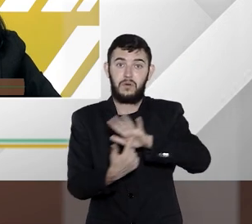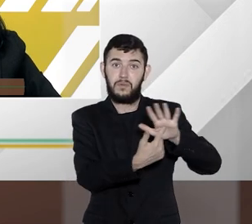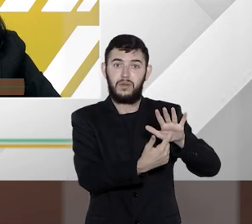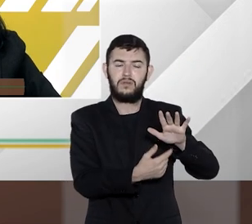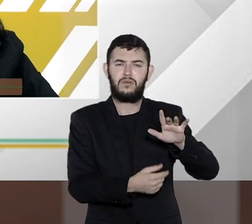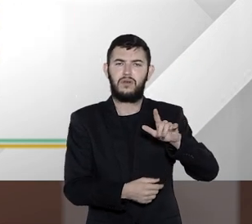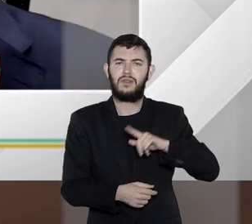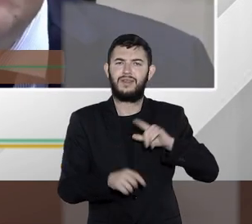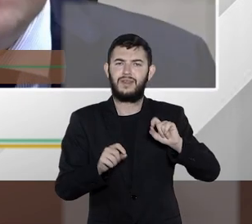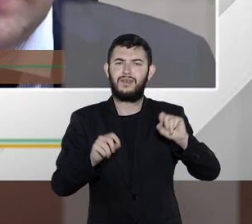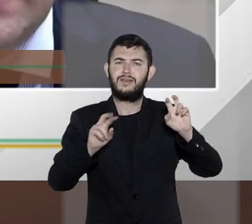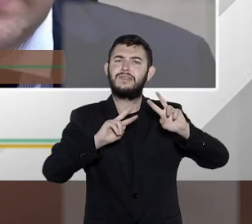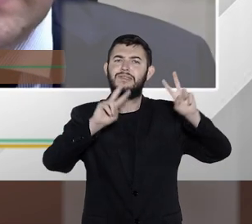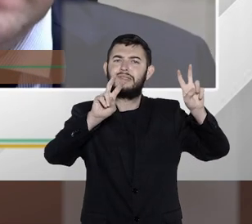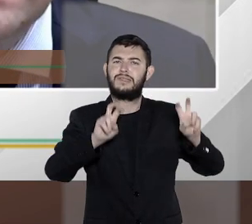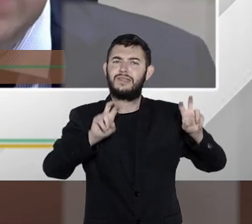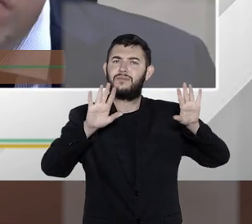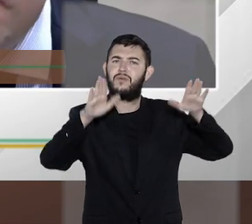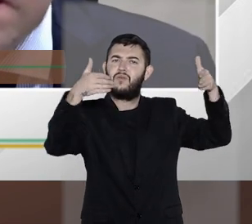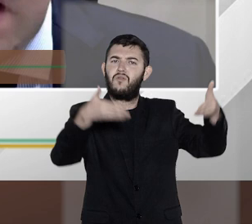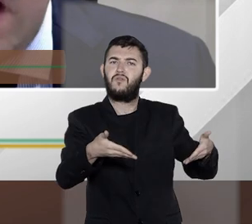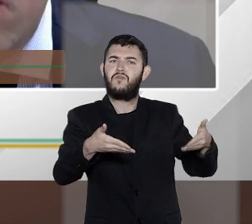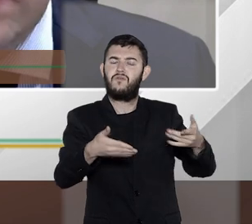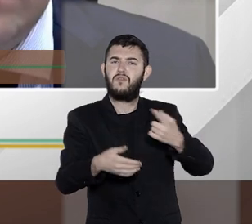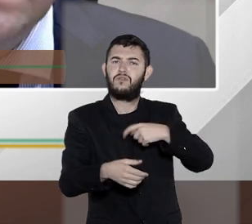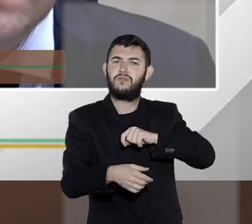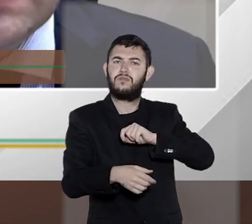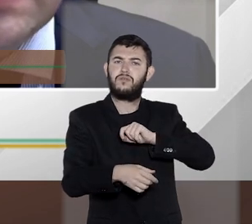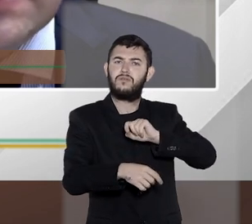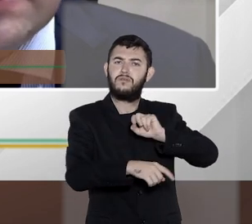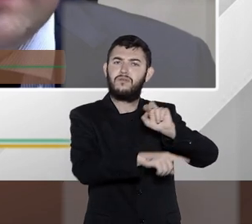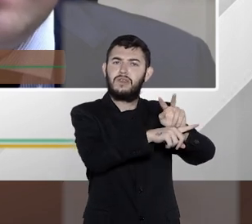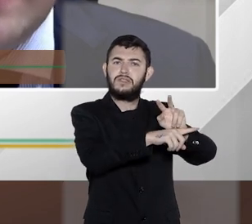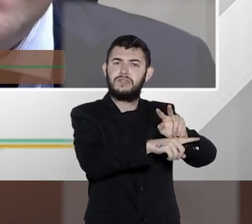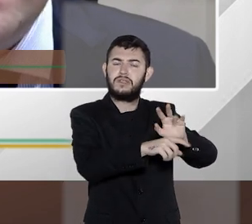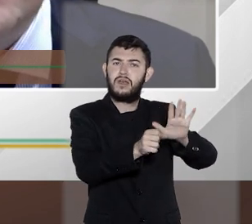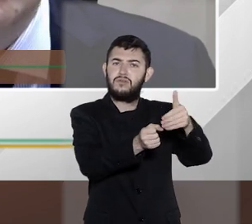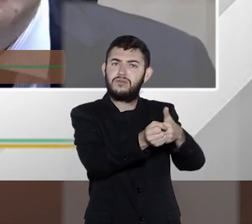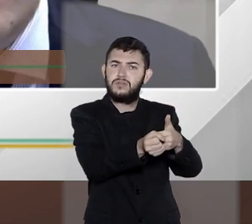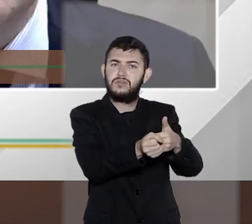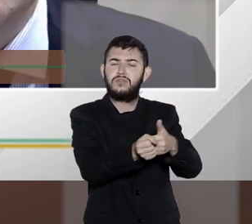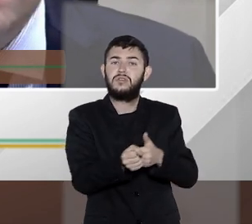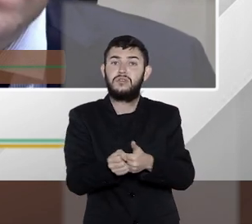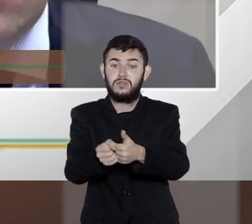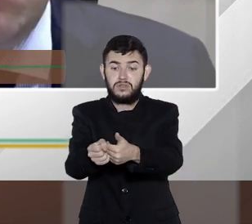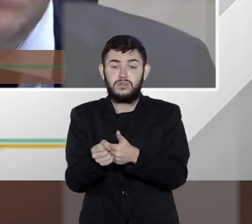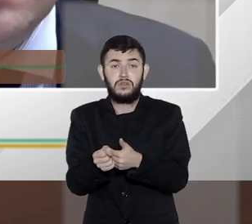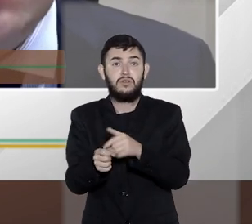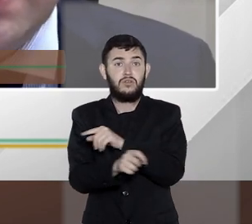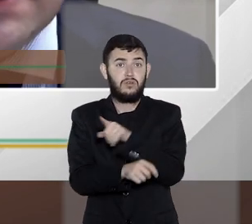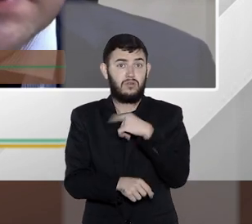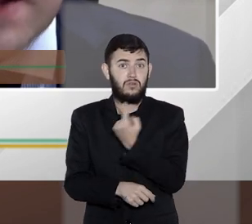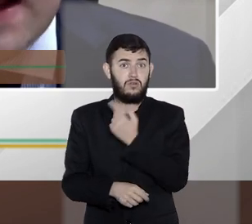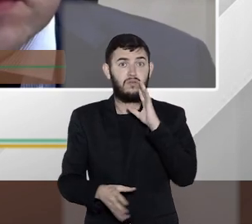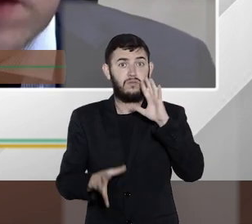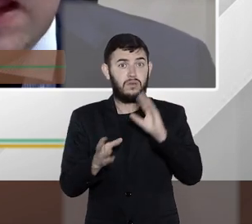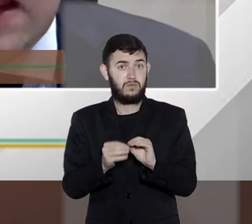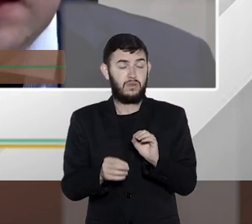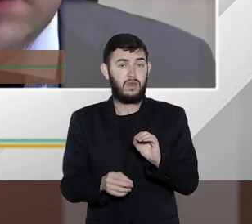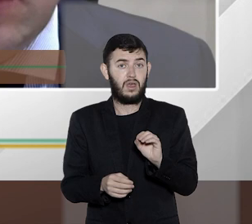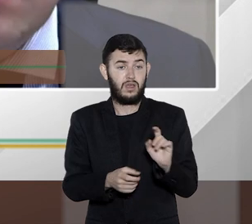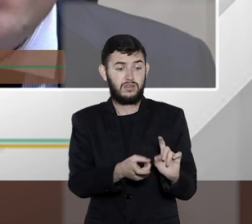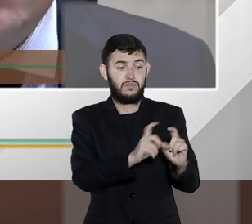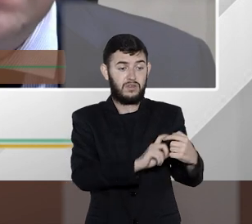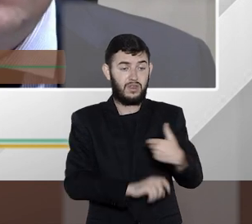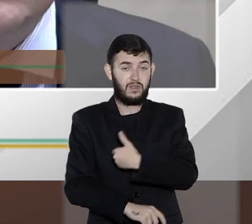uma questão envolvendo sigilo fiscal que você detecta que só a administração pública tinha aqueles dados.